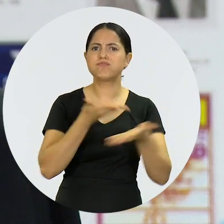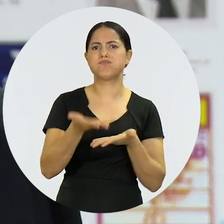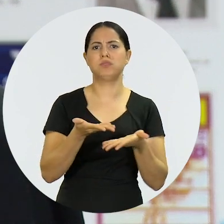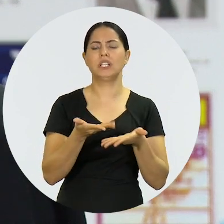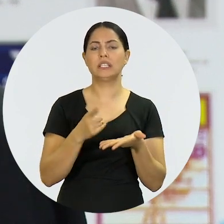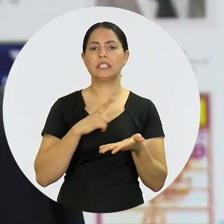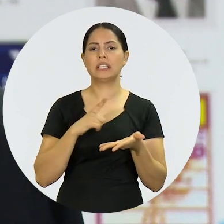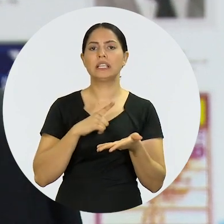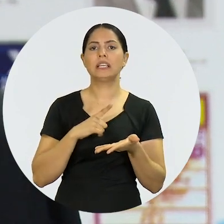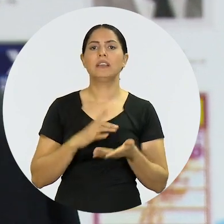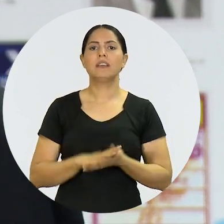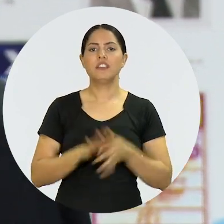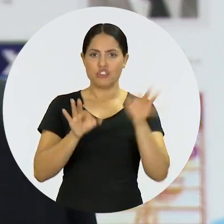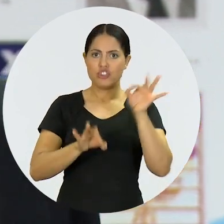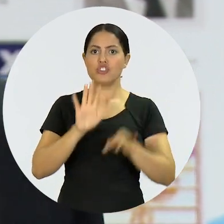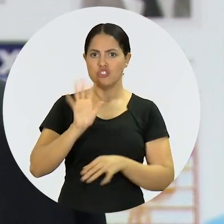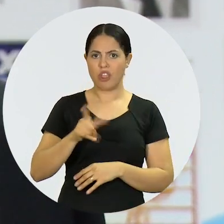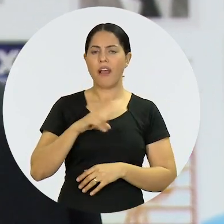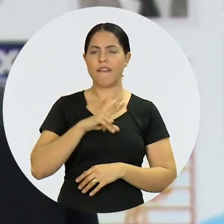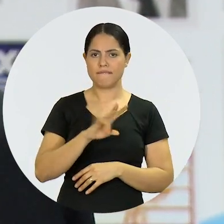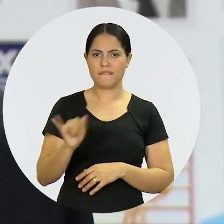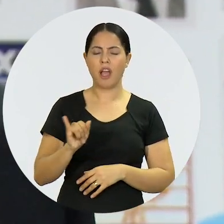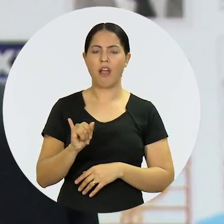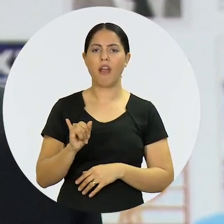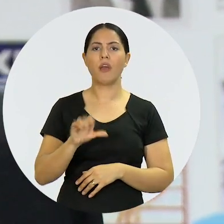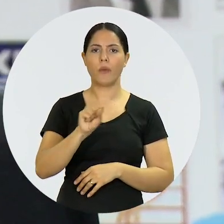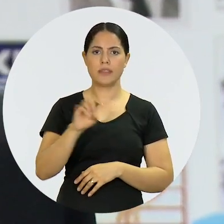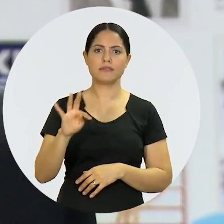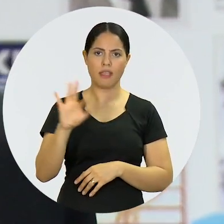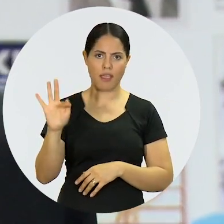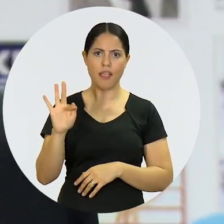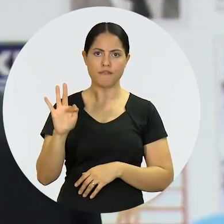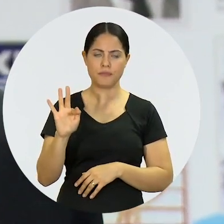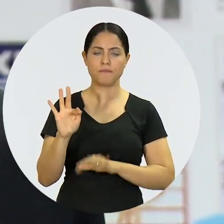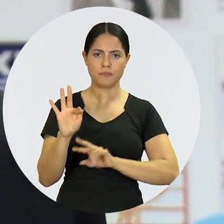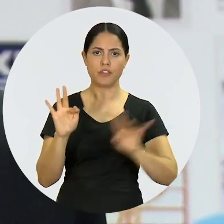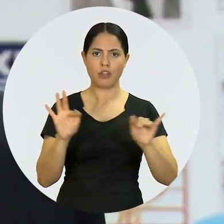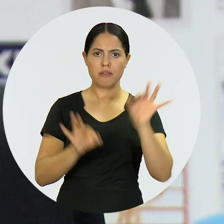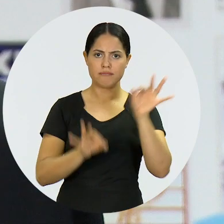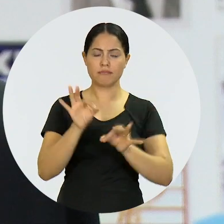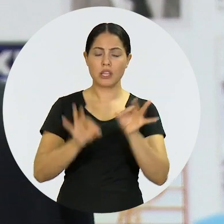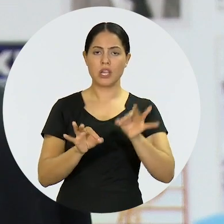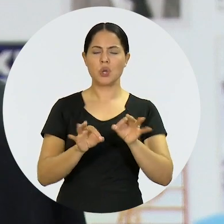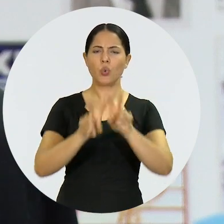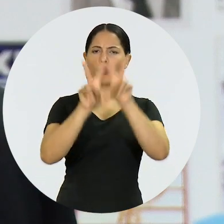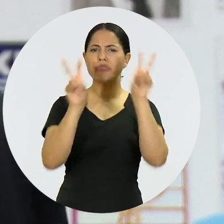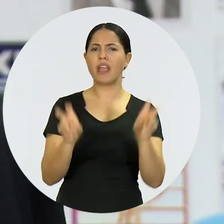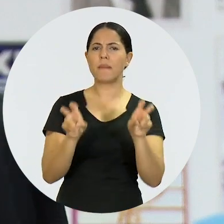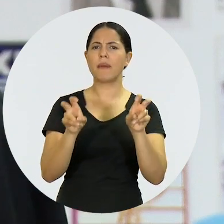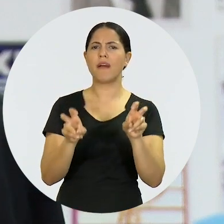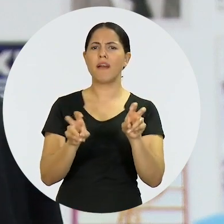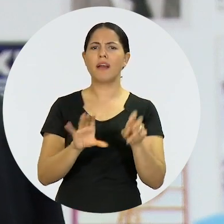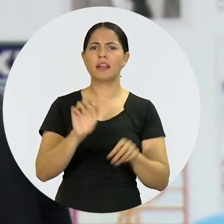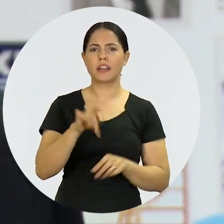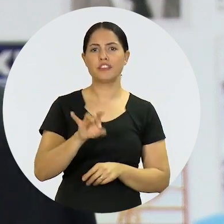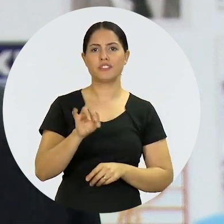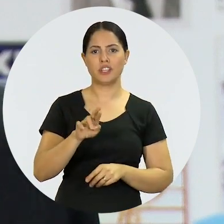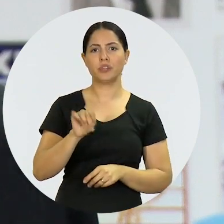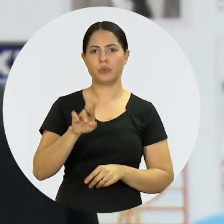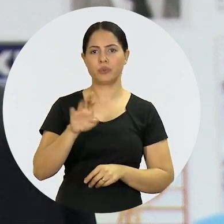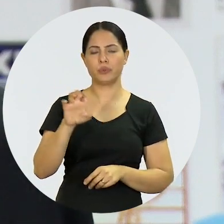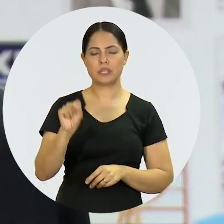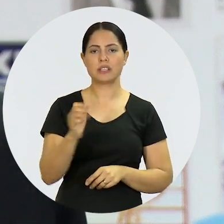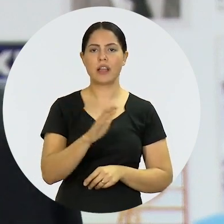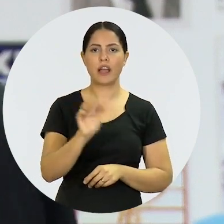neste recurso extraordinário que será julgado pelo Supremo Tribunal Federal para exatamente discutirmos as